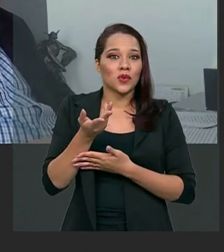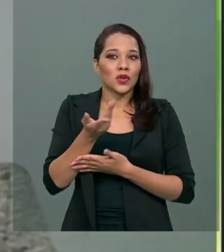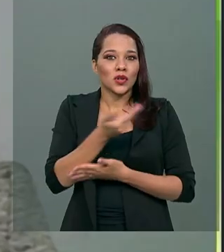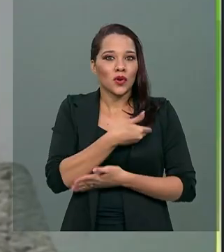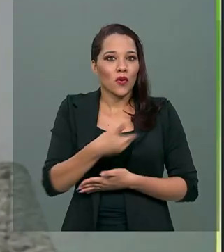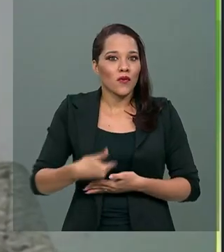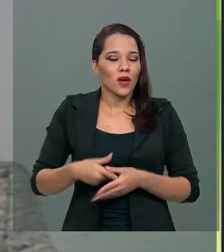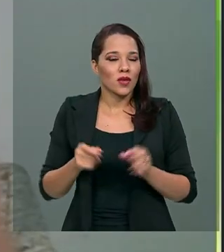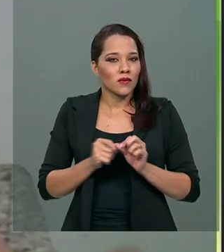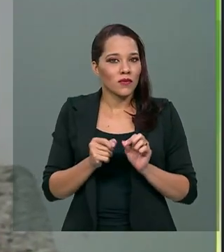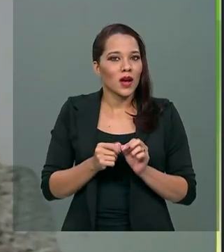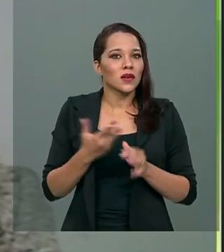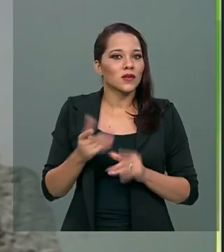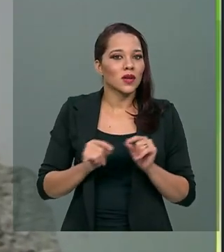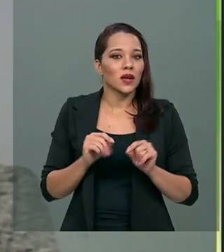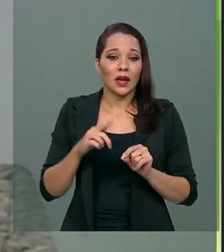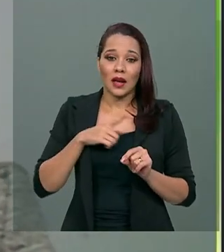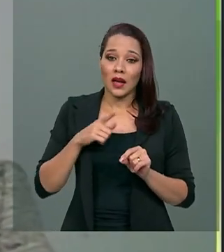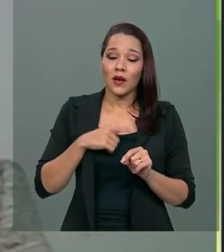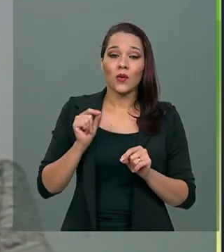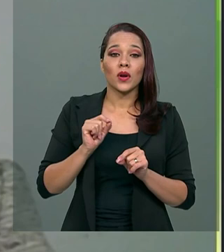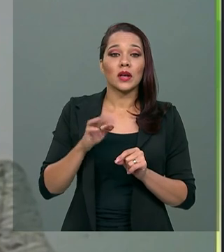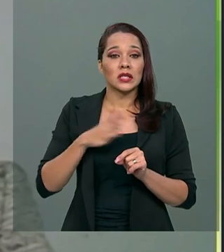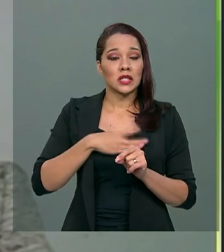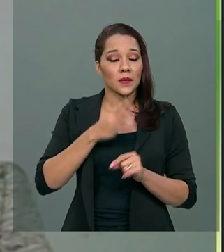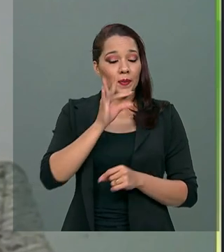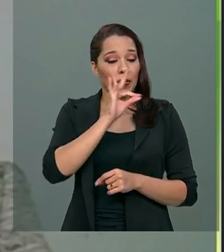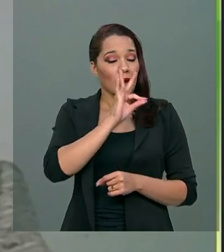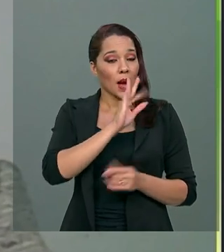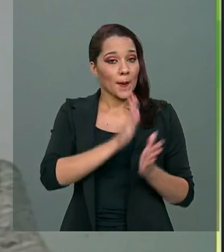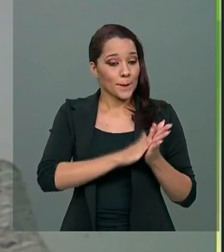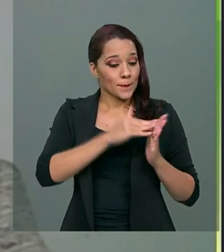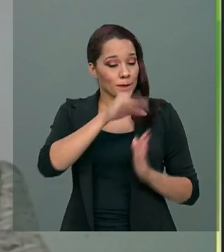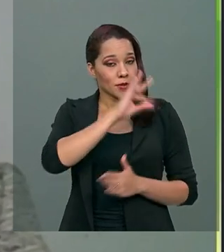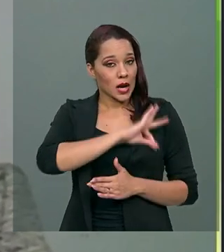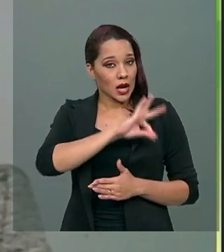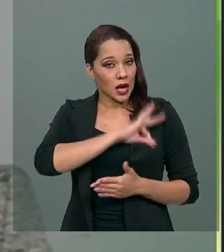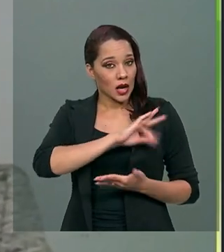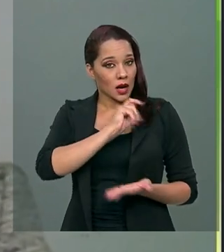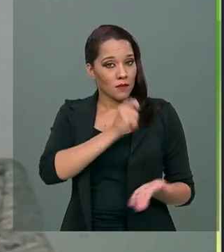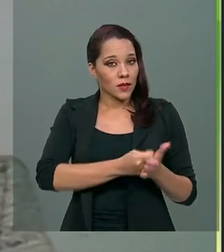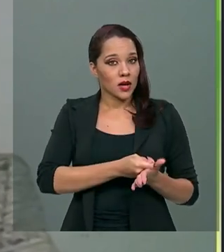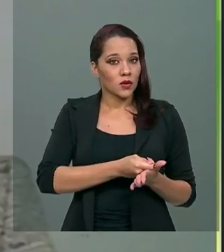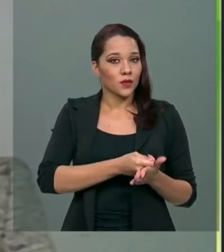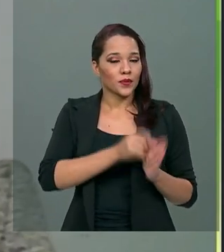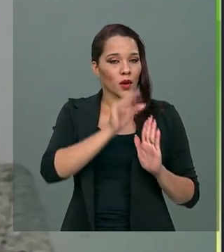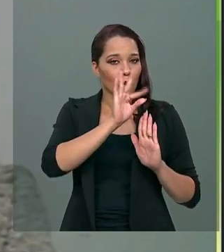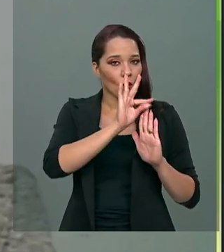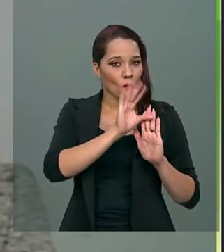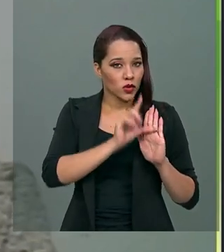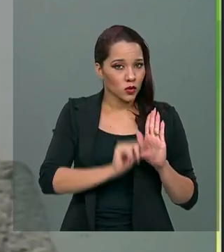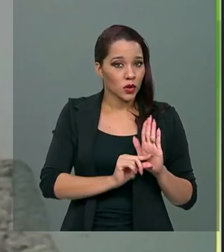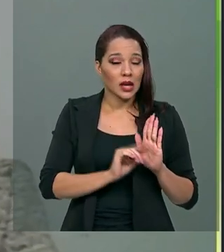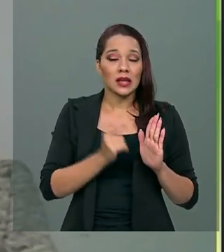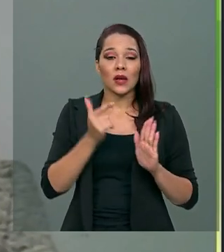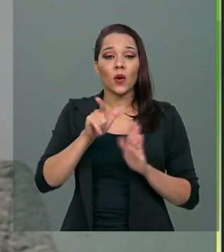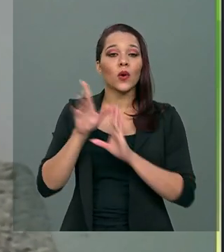traz, é a tentativa de desonerar a folha de pagamento, e daí tem um outro contexto